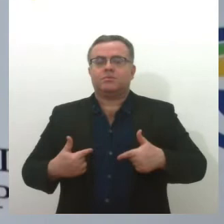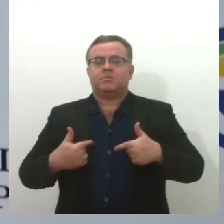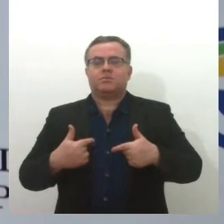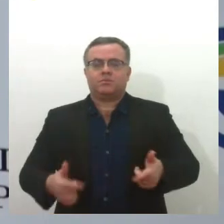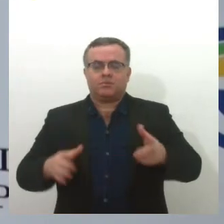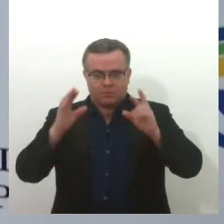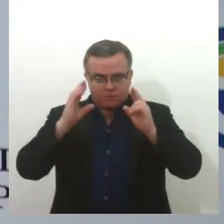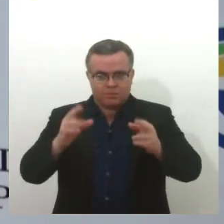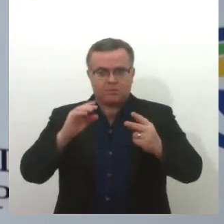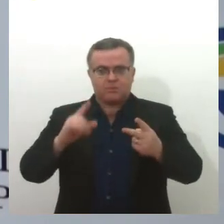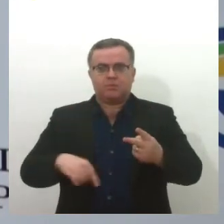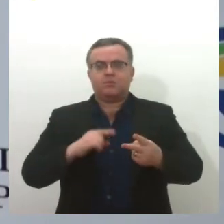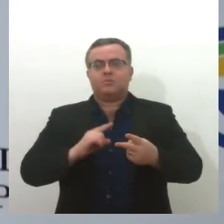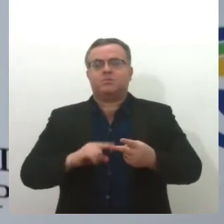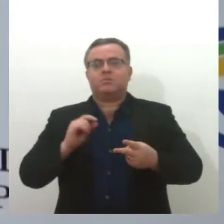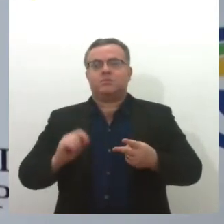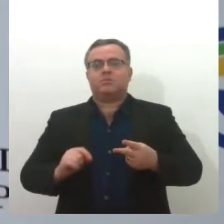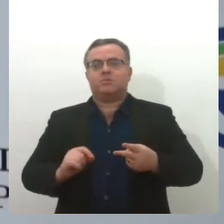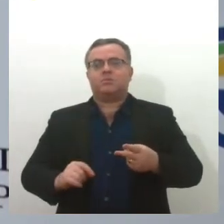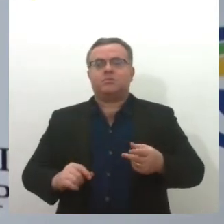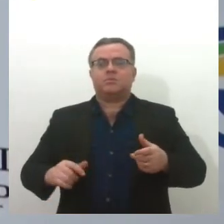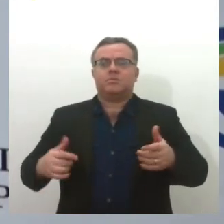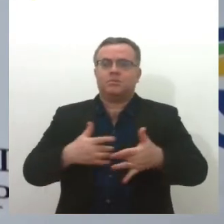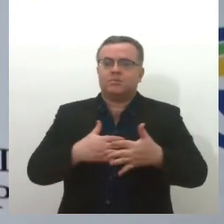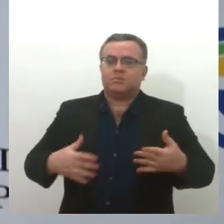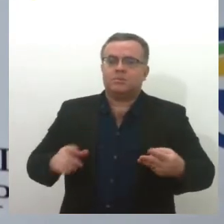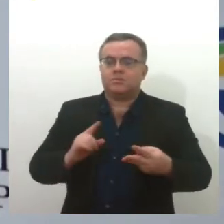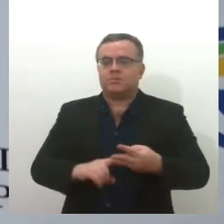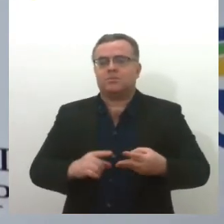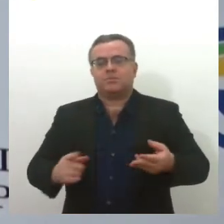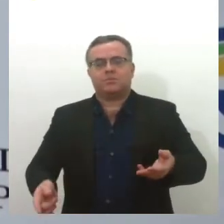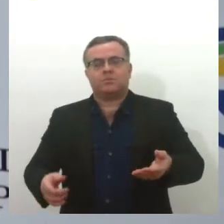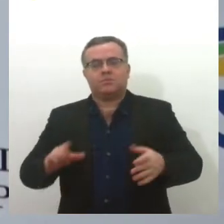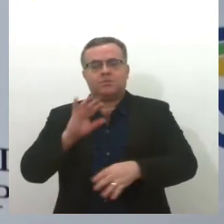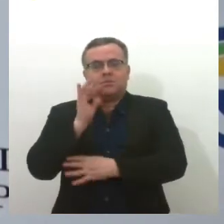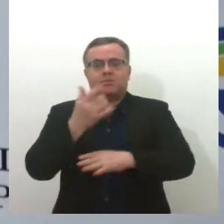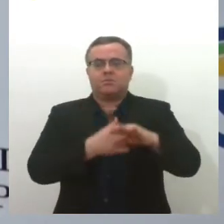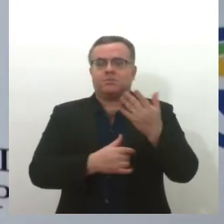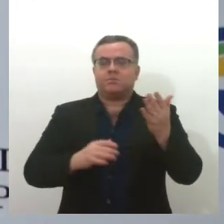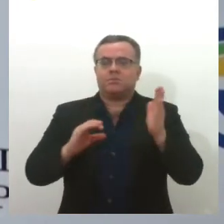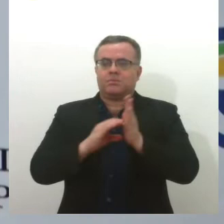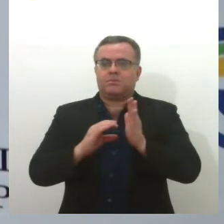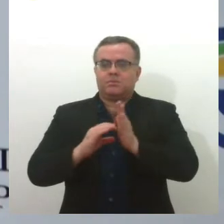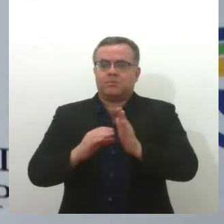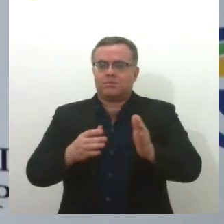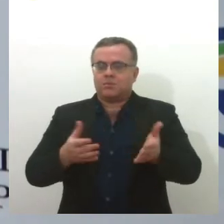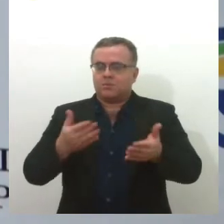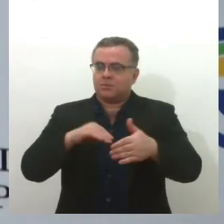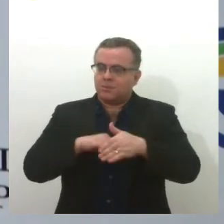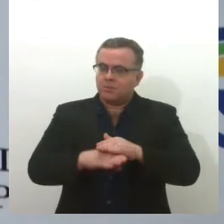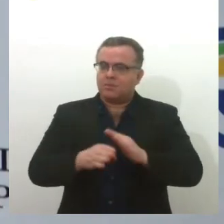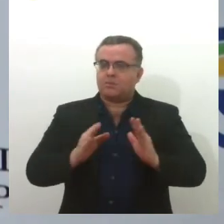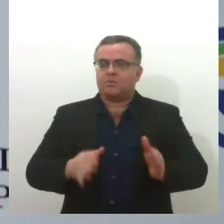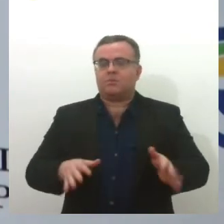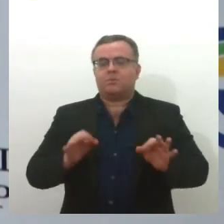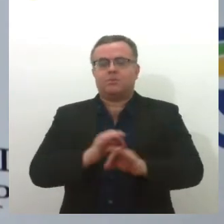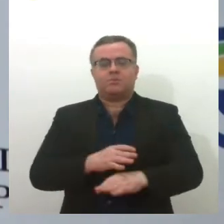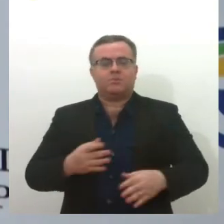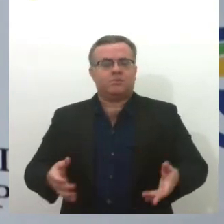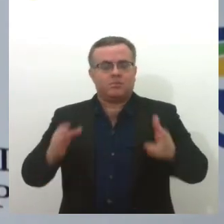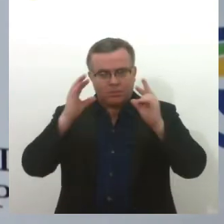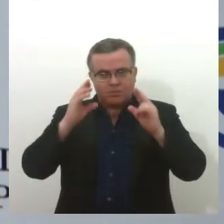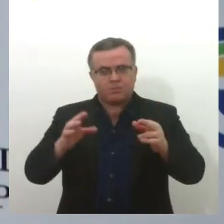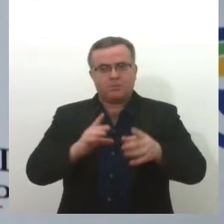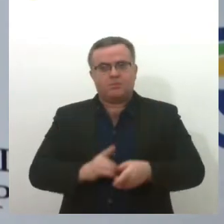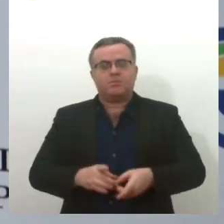respeito à terra, ao meio ambiente, o respeito às comunidades tradicionais do nosso país, o respeito à